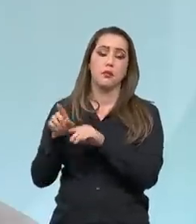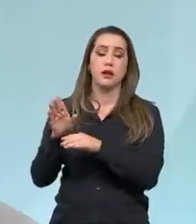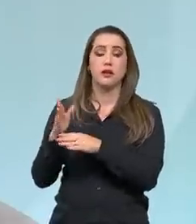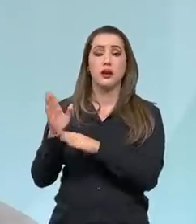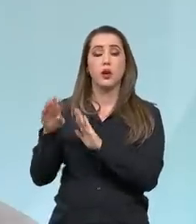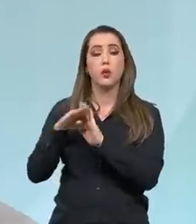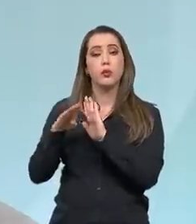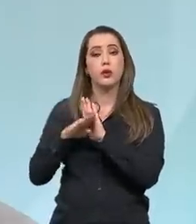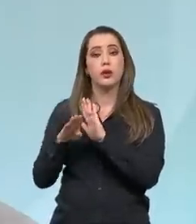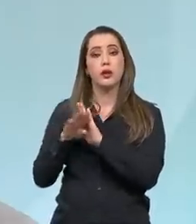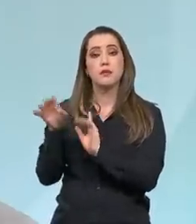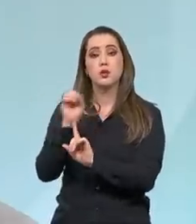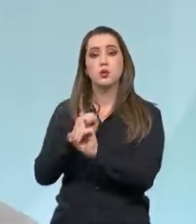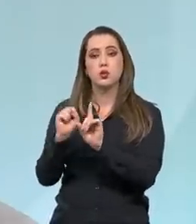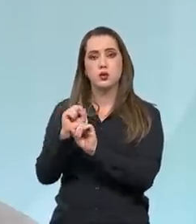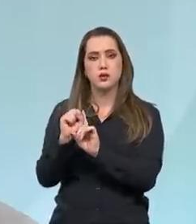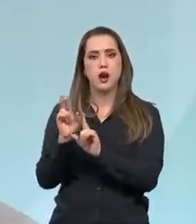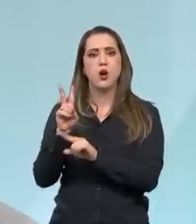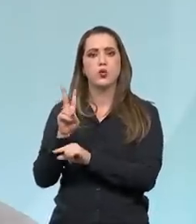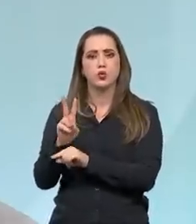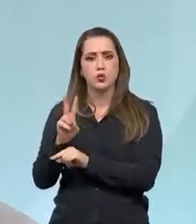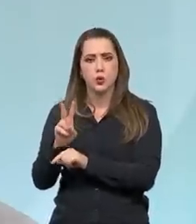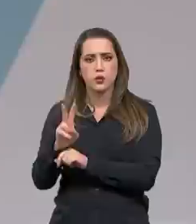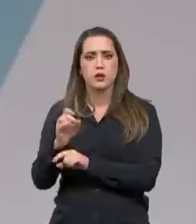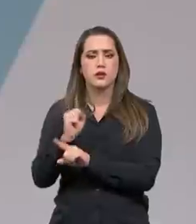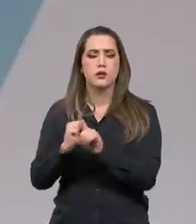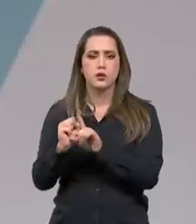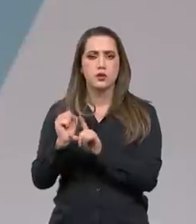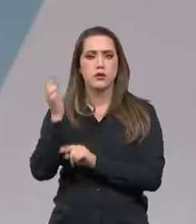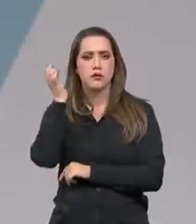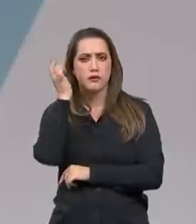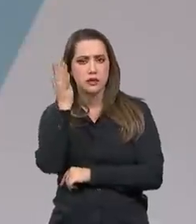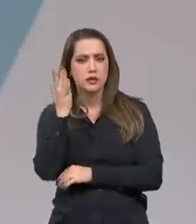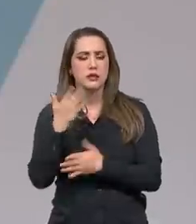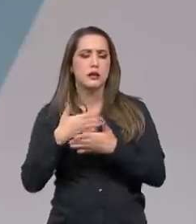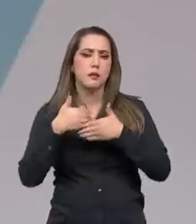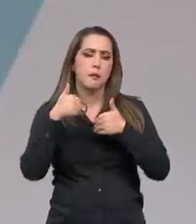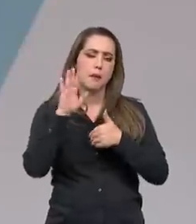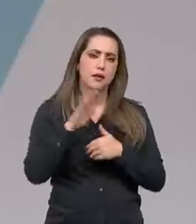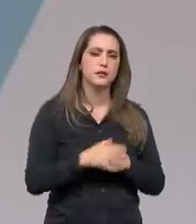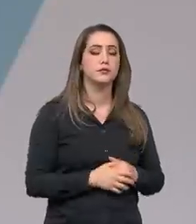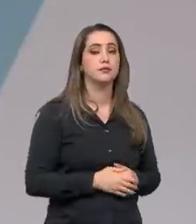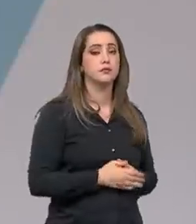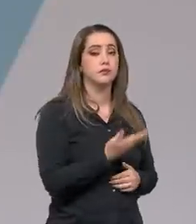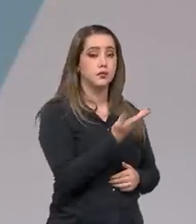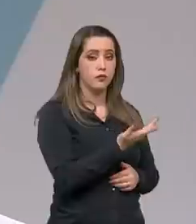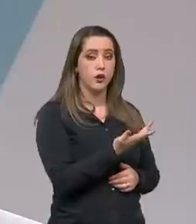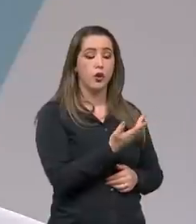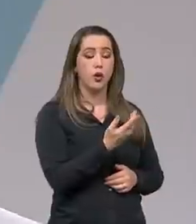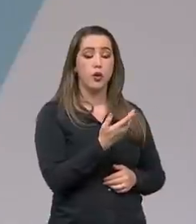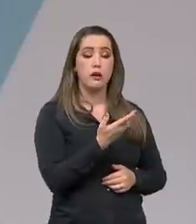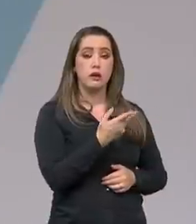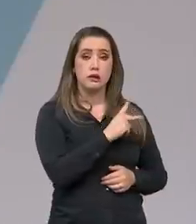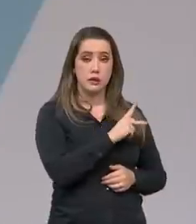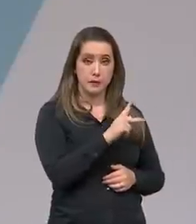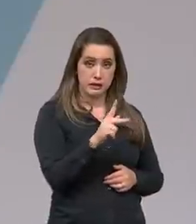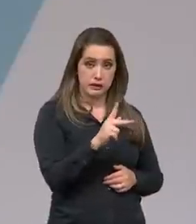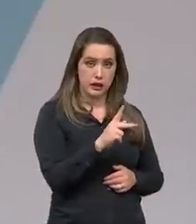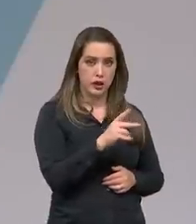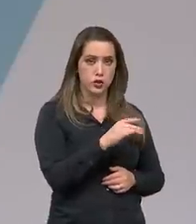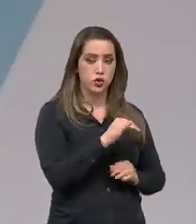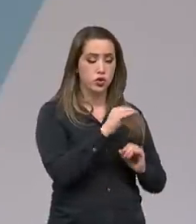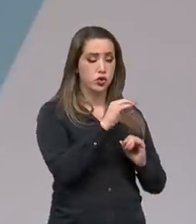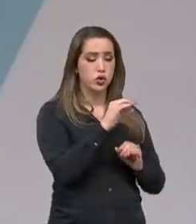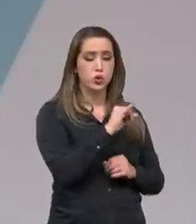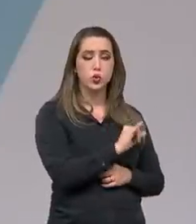conversa, que dialoga com o mercado formal de uma forma mais clara. Está certo. O senhor preside o IPEA, que é um órgão, uma instituição de